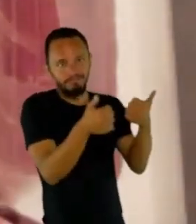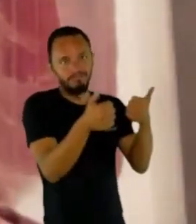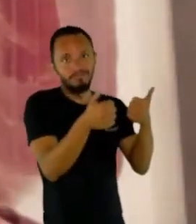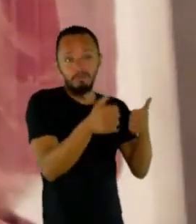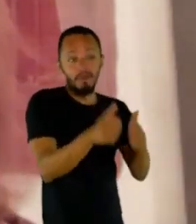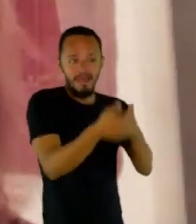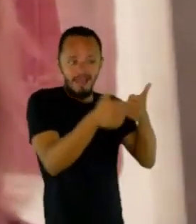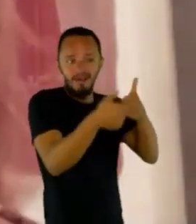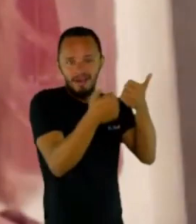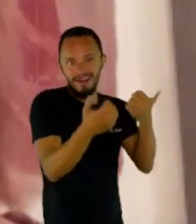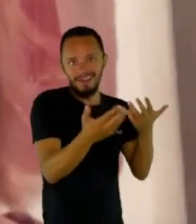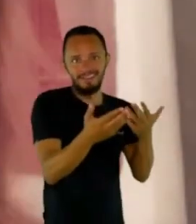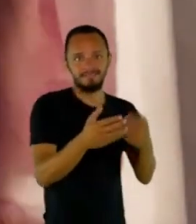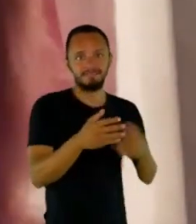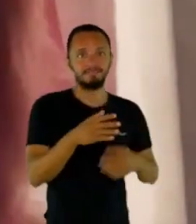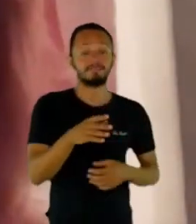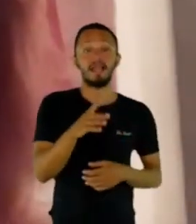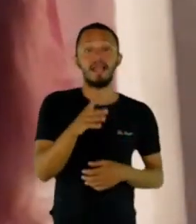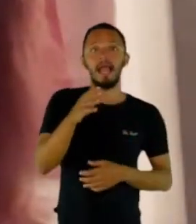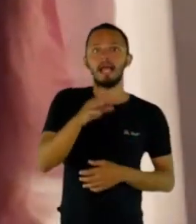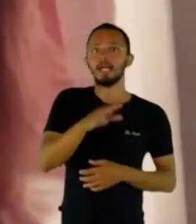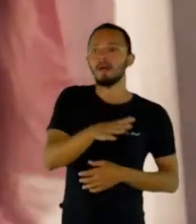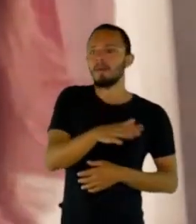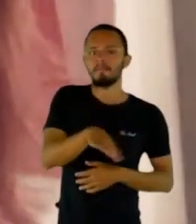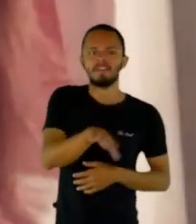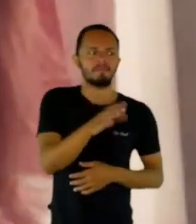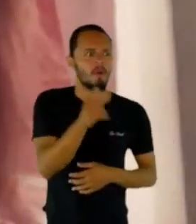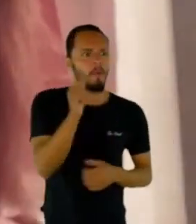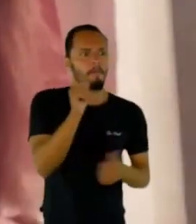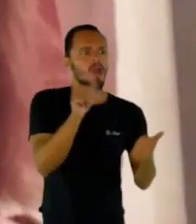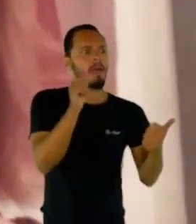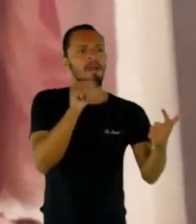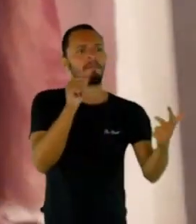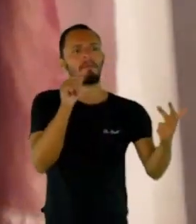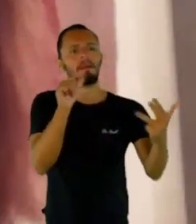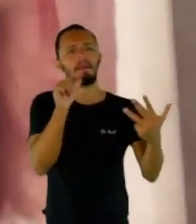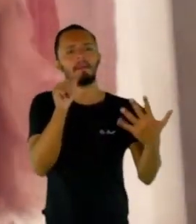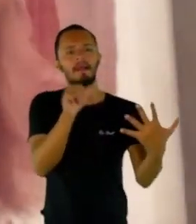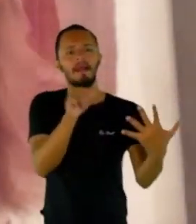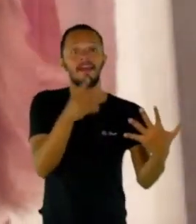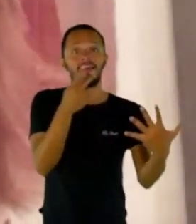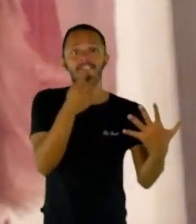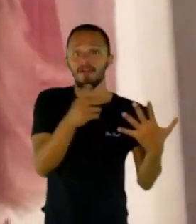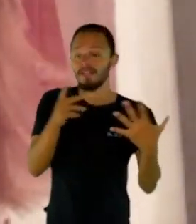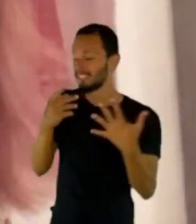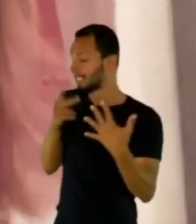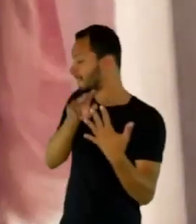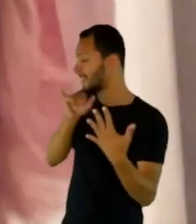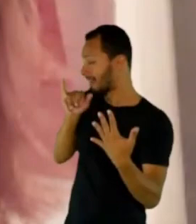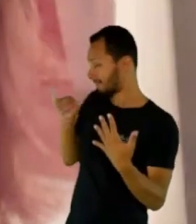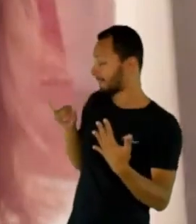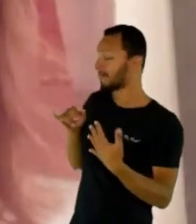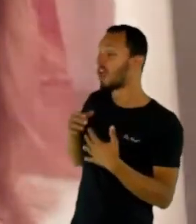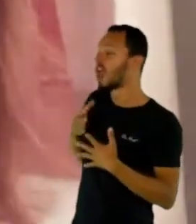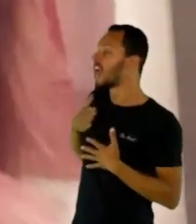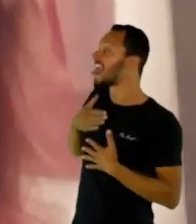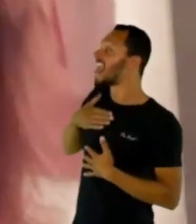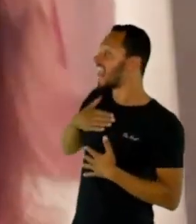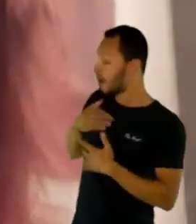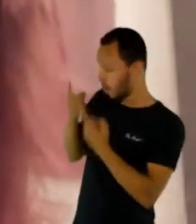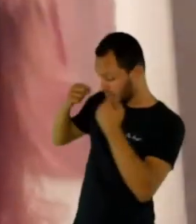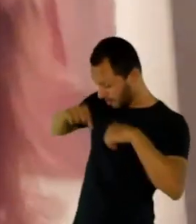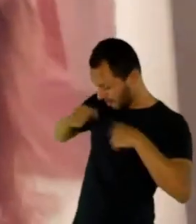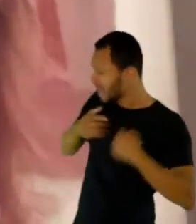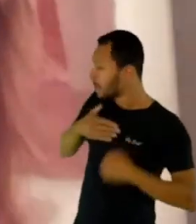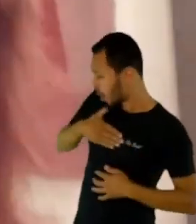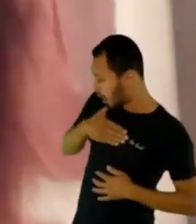Digamos que, assim, metade, mais da metade das mulheres chegava a falar pra mim que não gostava de nada. Nada. Eu falei, como é